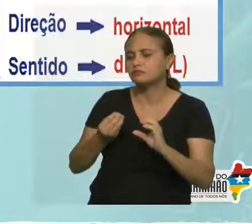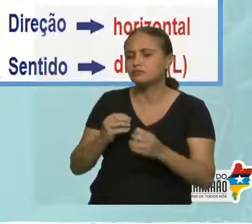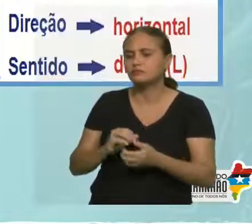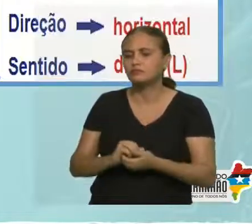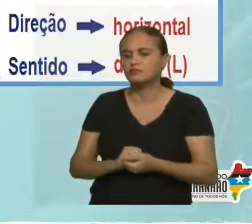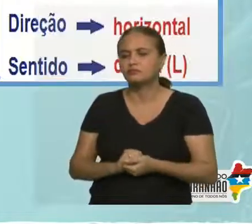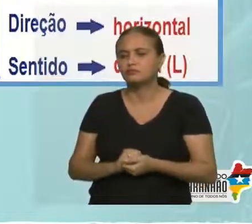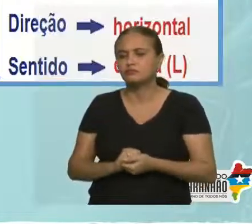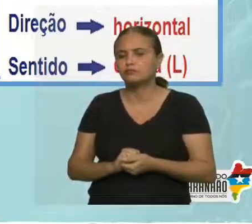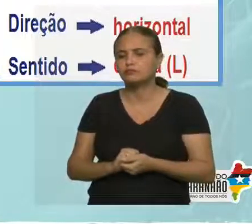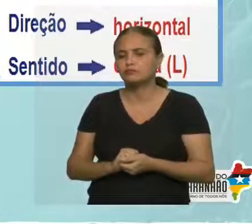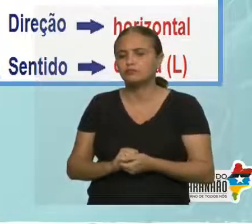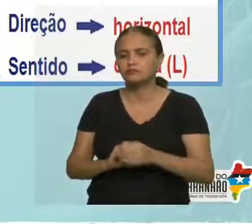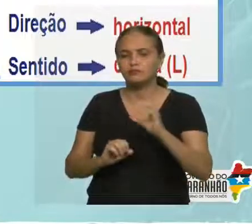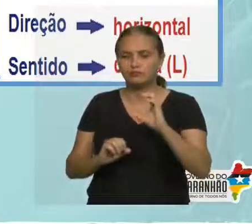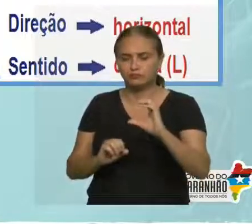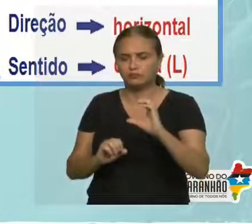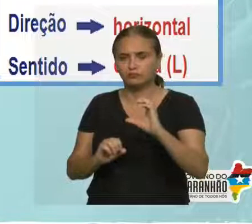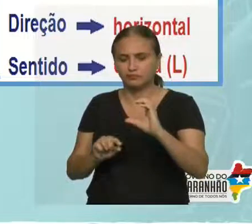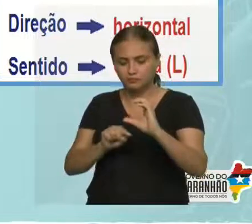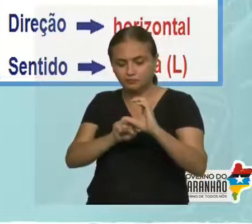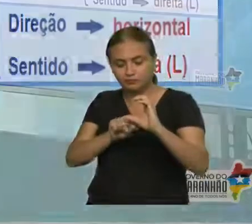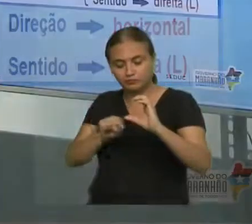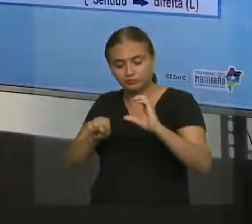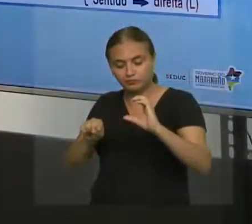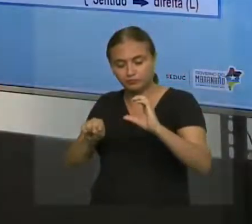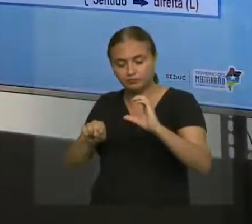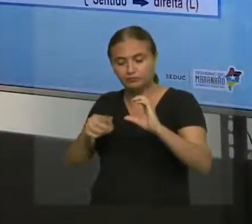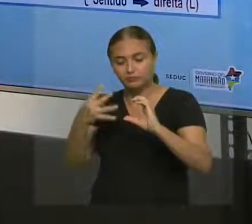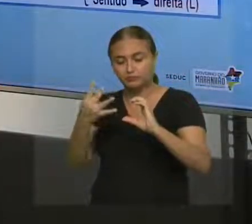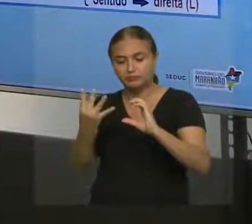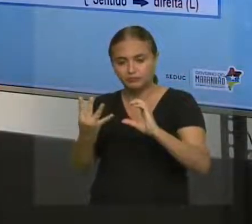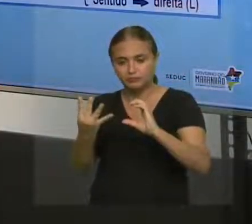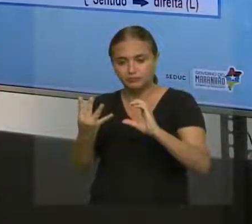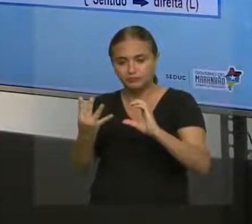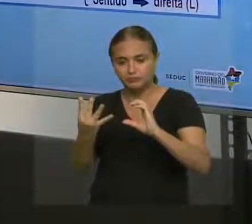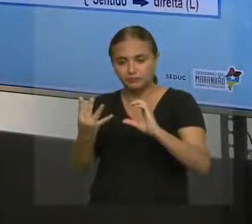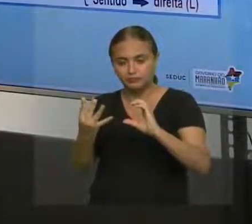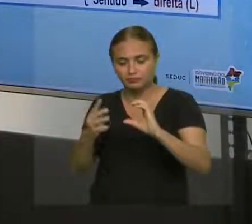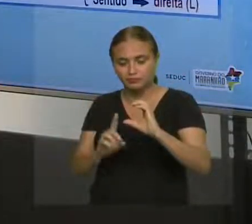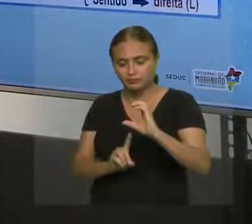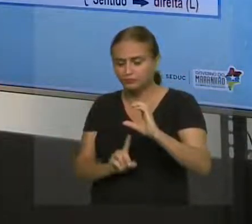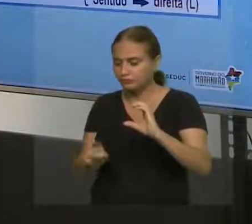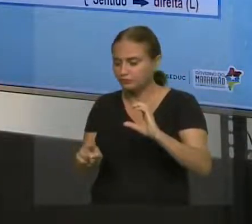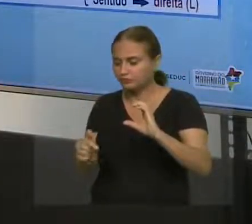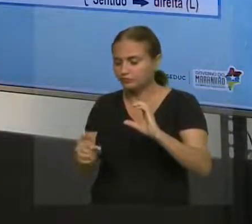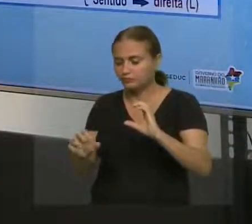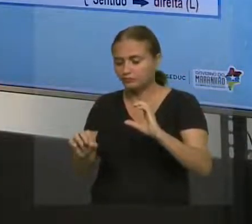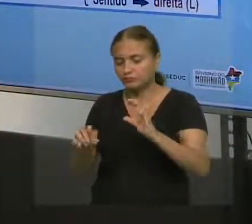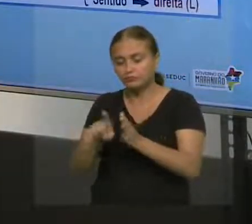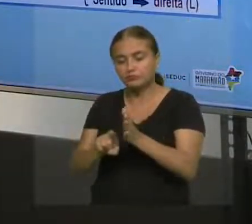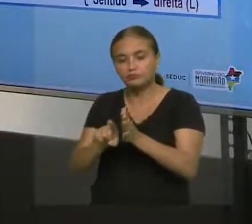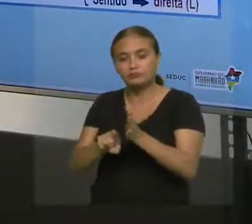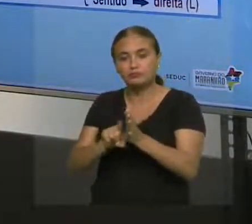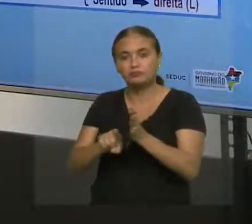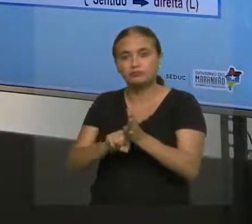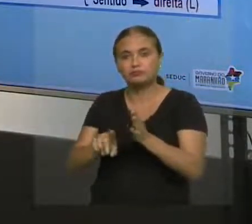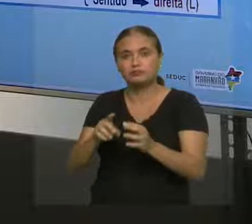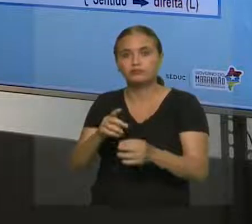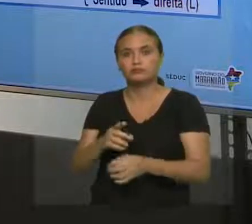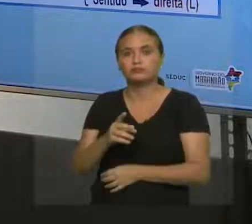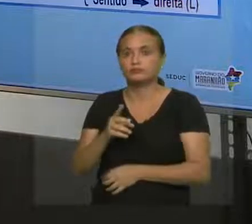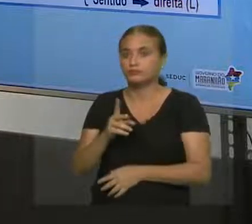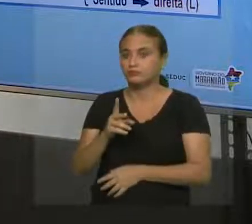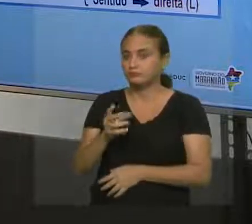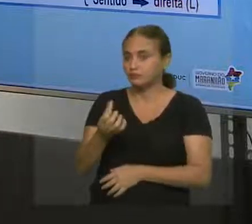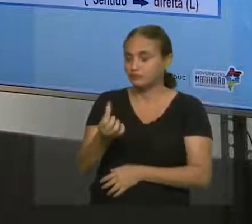ali deu 6, né? Como se fosse aqui, por exemplo, C fosse 4 e o D fosse 10. Aí você subtrair, você vai encontrar 6